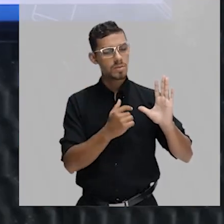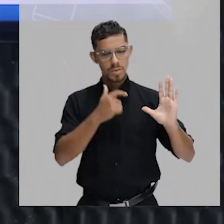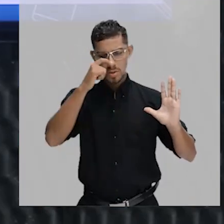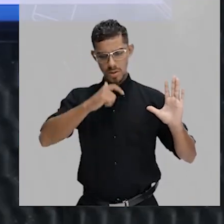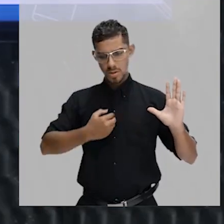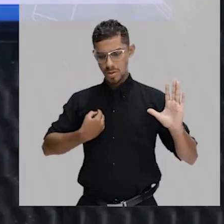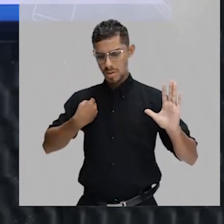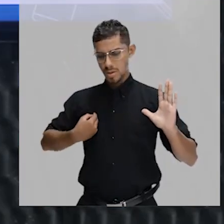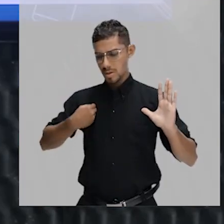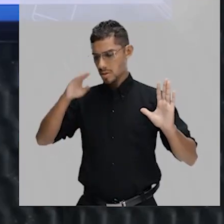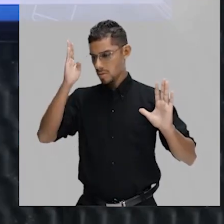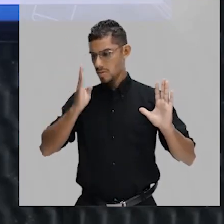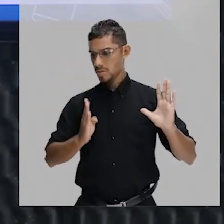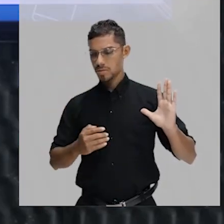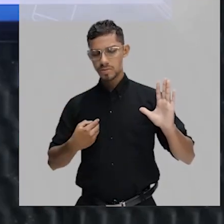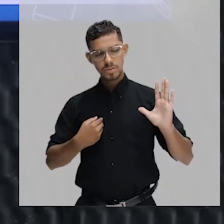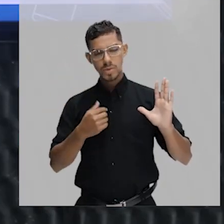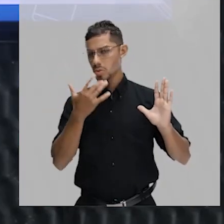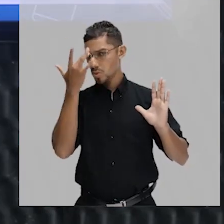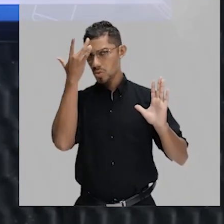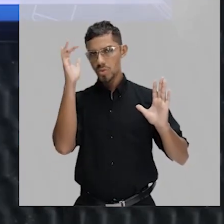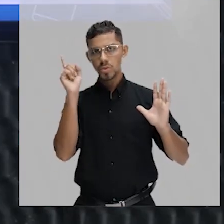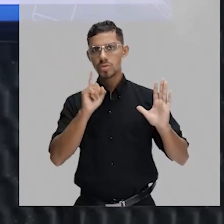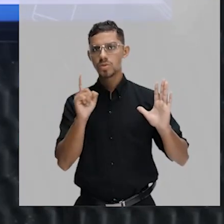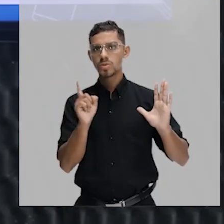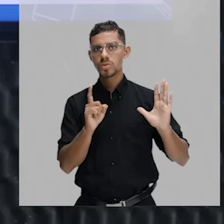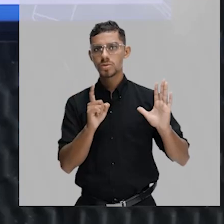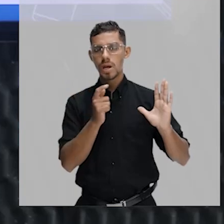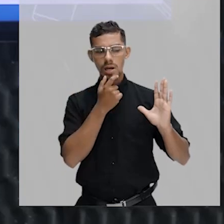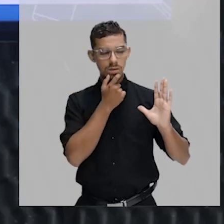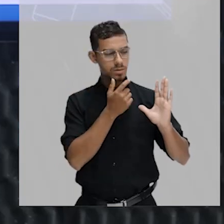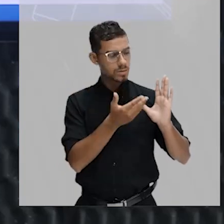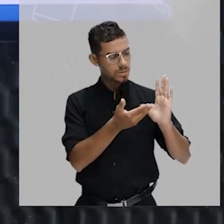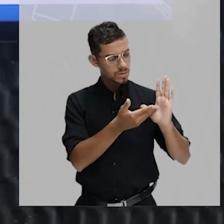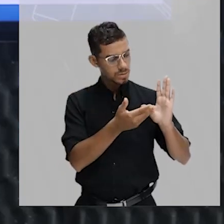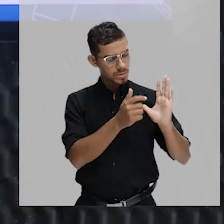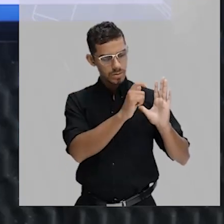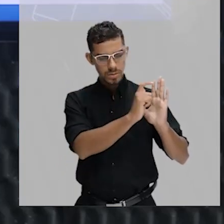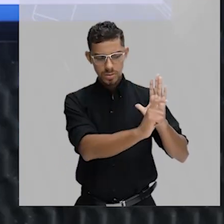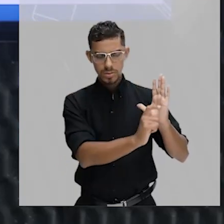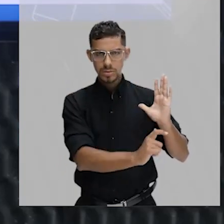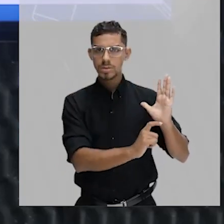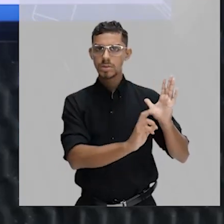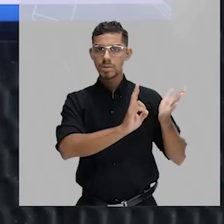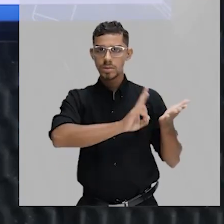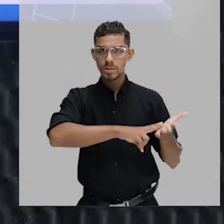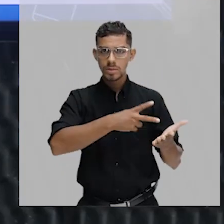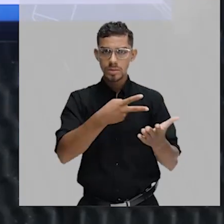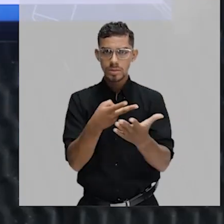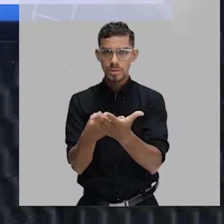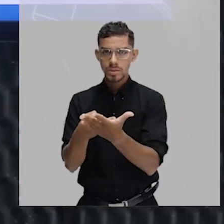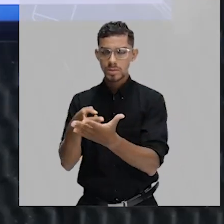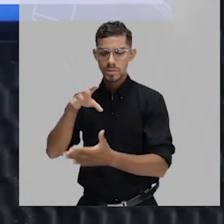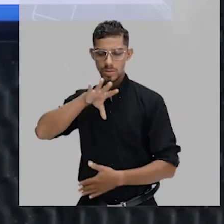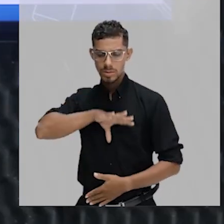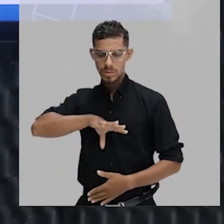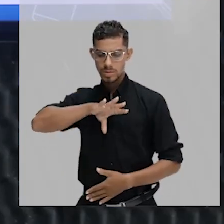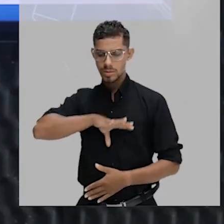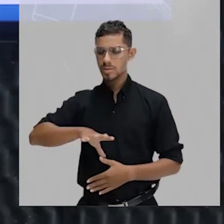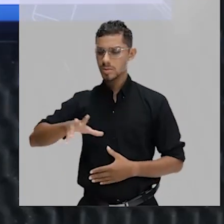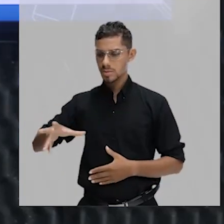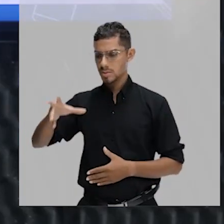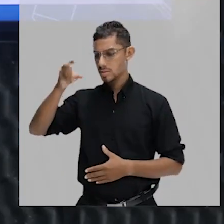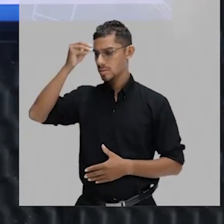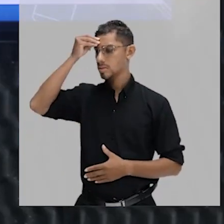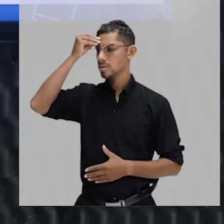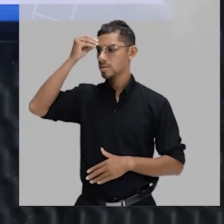brasileiro. Então, essa receita precisa ser convertida, transcrita essa informação para uma linguagem que